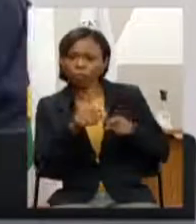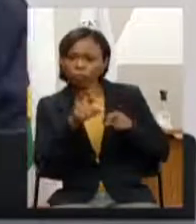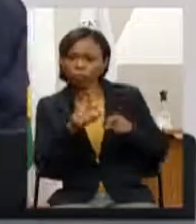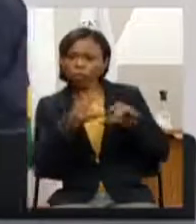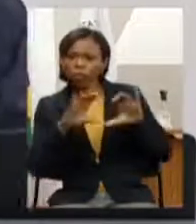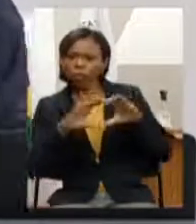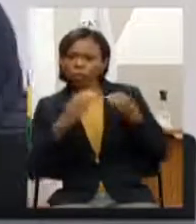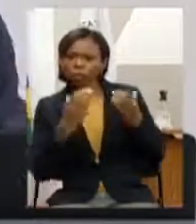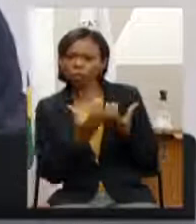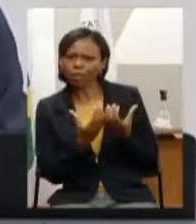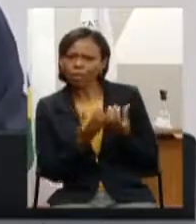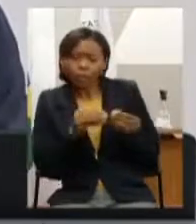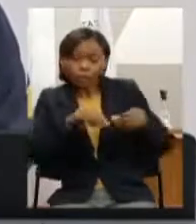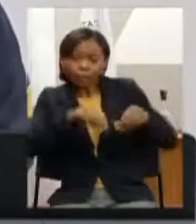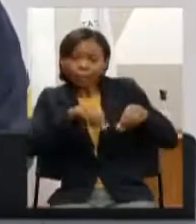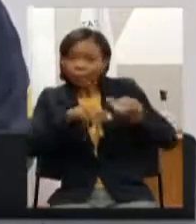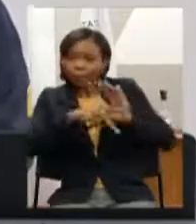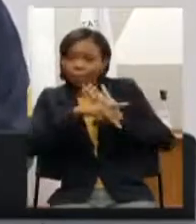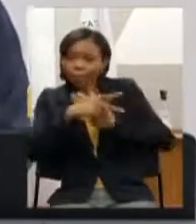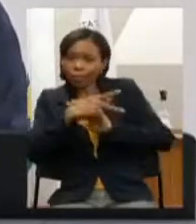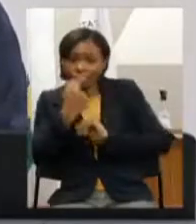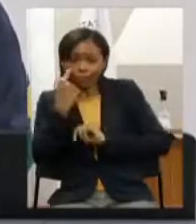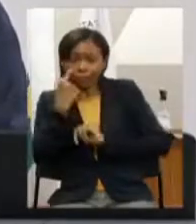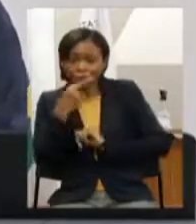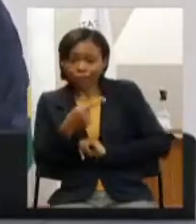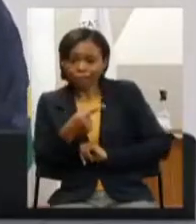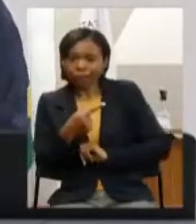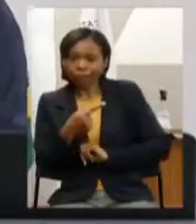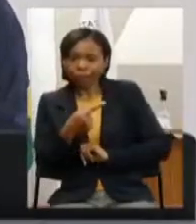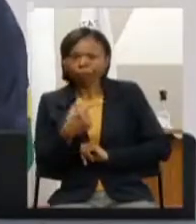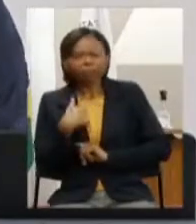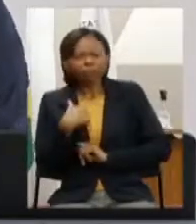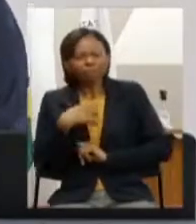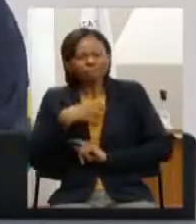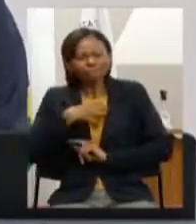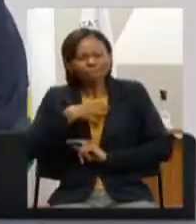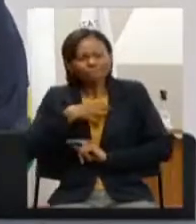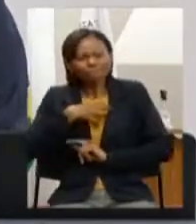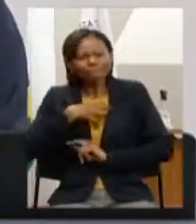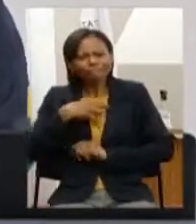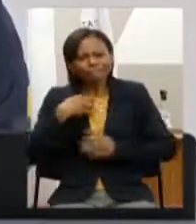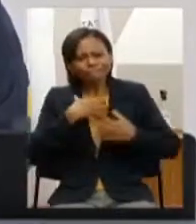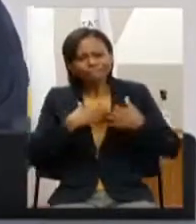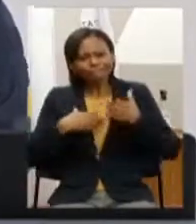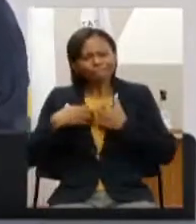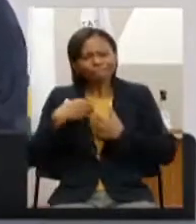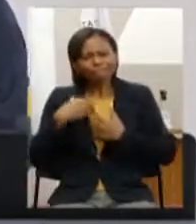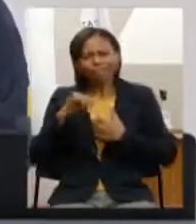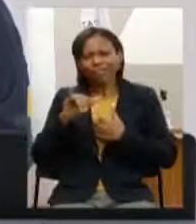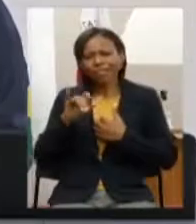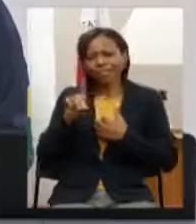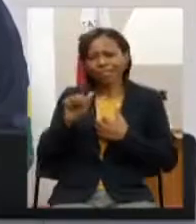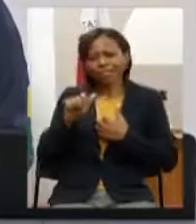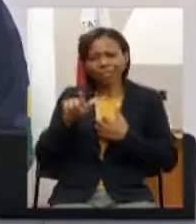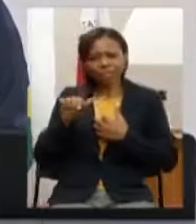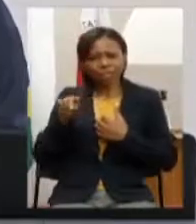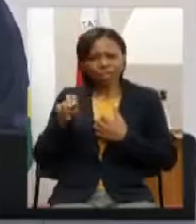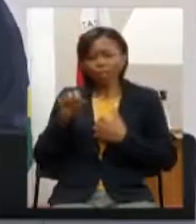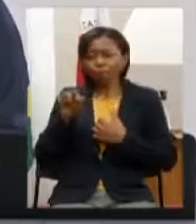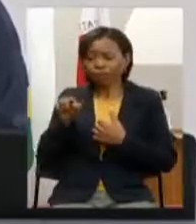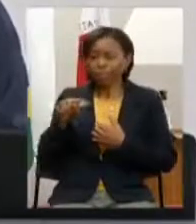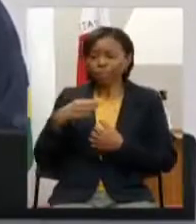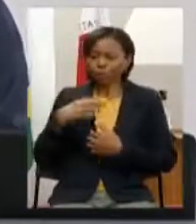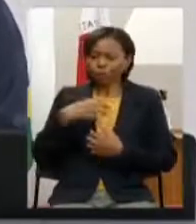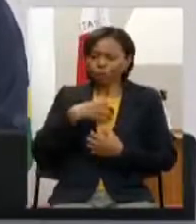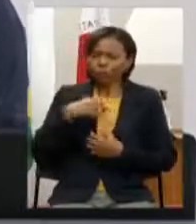pequeno pedaço de chão onde vivem então dói em mim e da Lino vê o seu sofrimento o